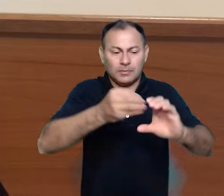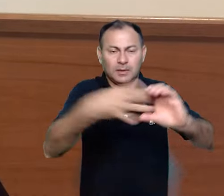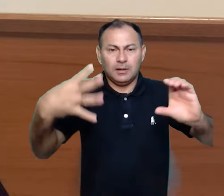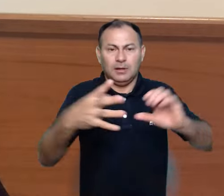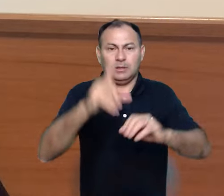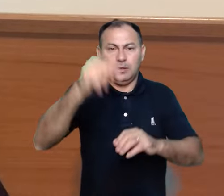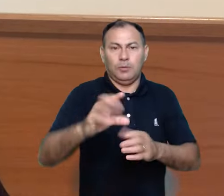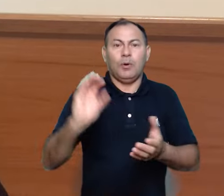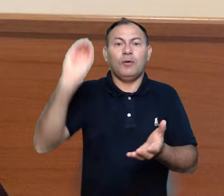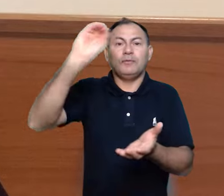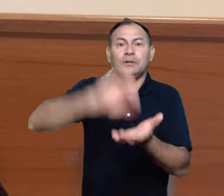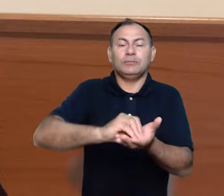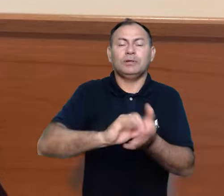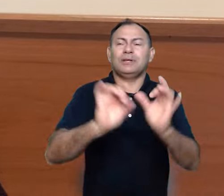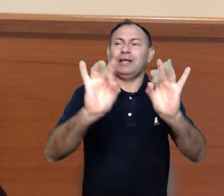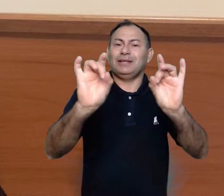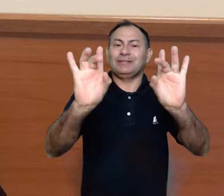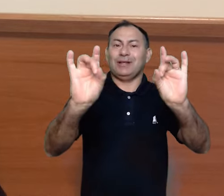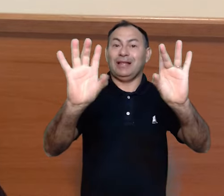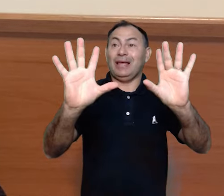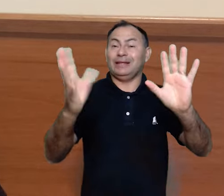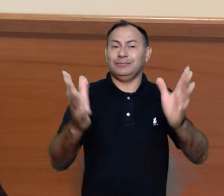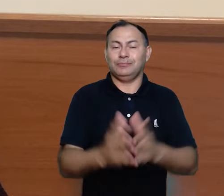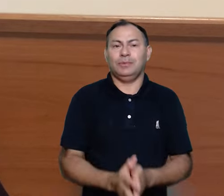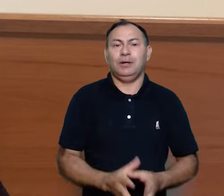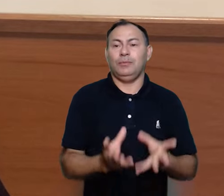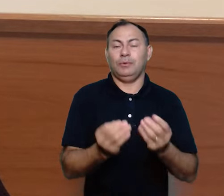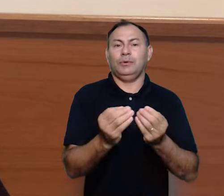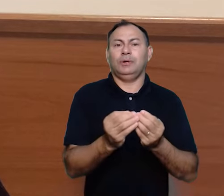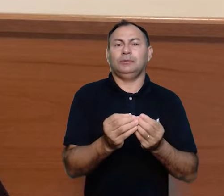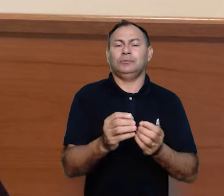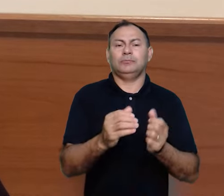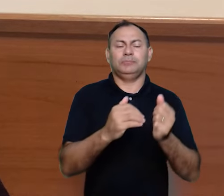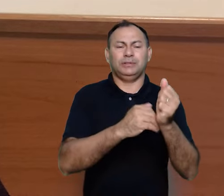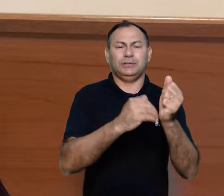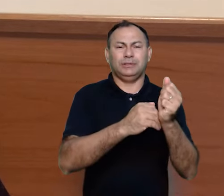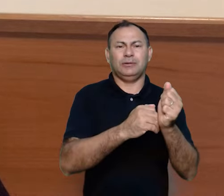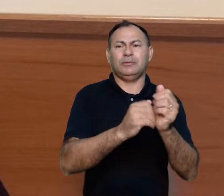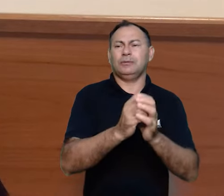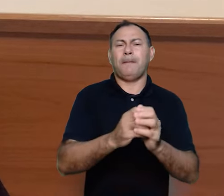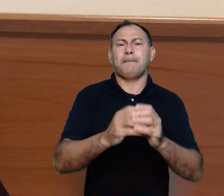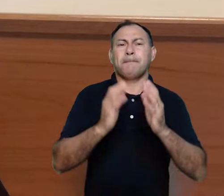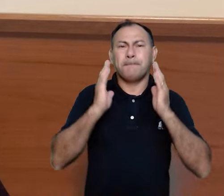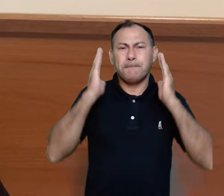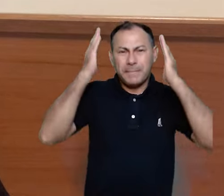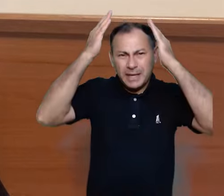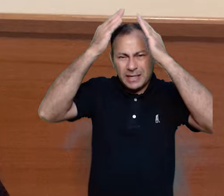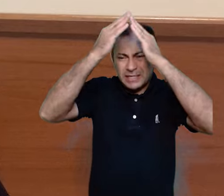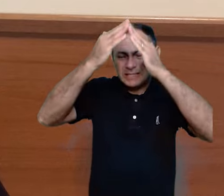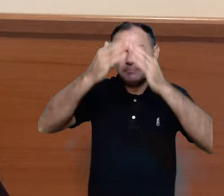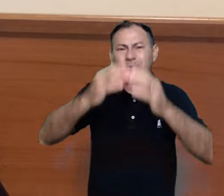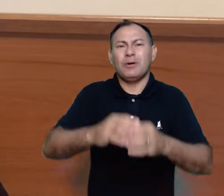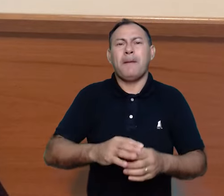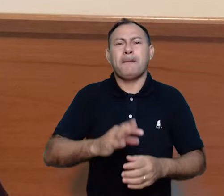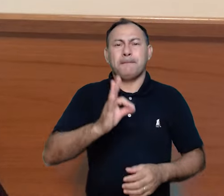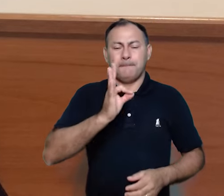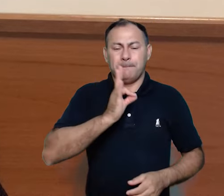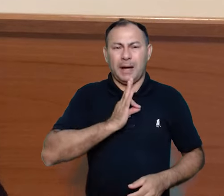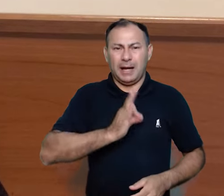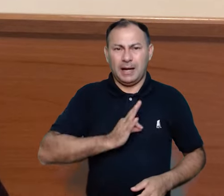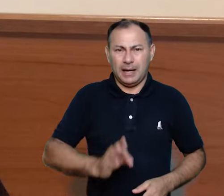basicamente por ser um ofício muito solene, com muitos ministérios, o bispo, presbíteros,